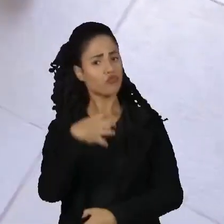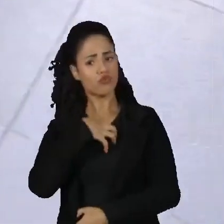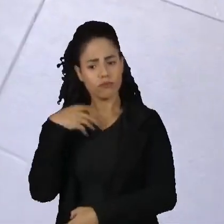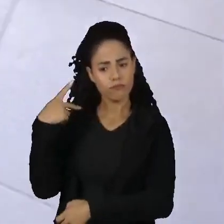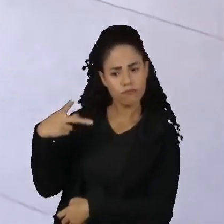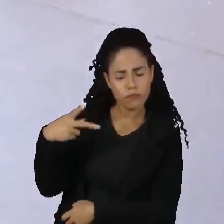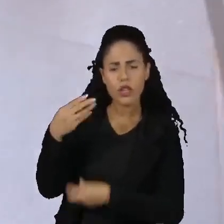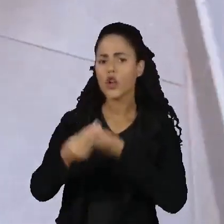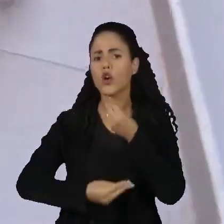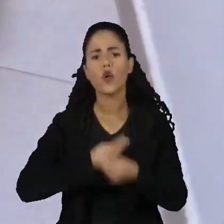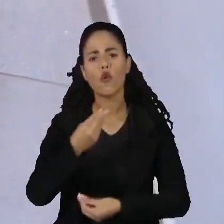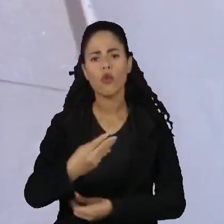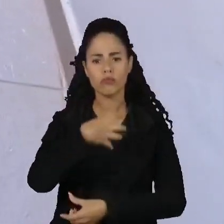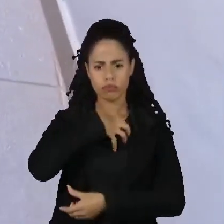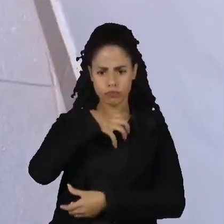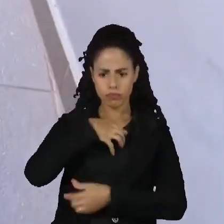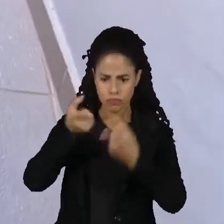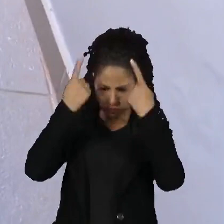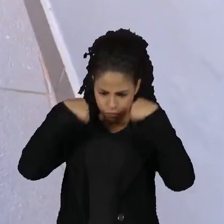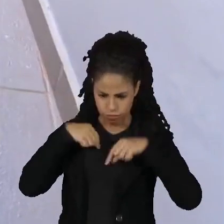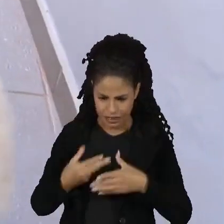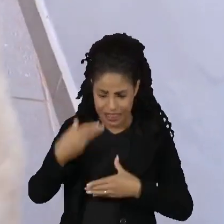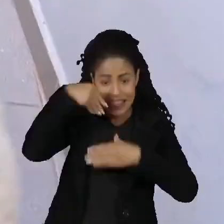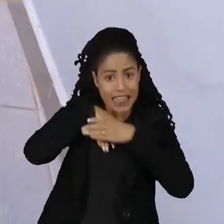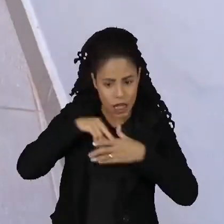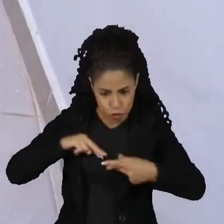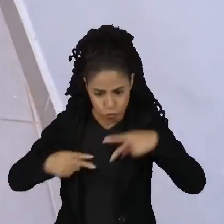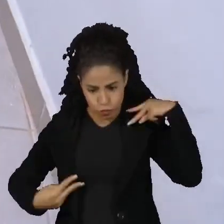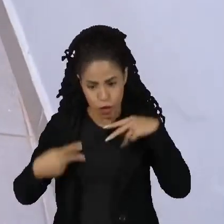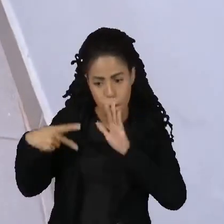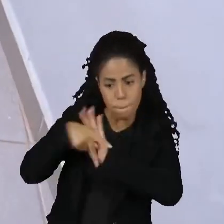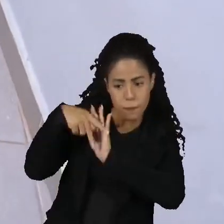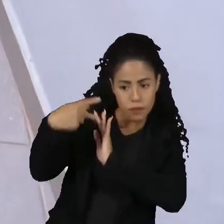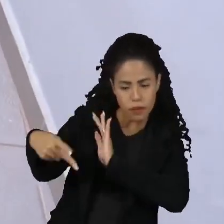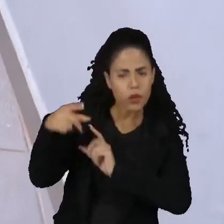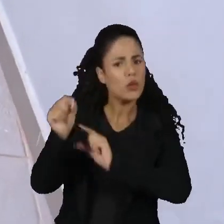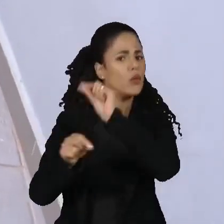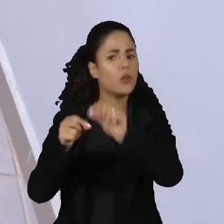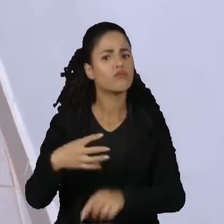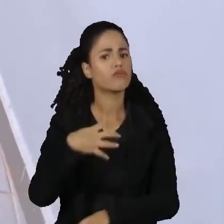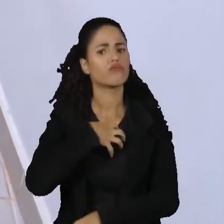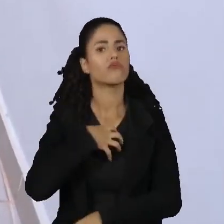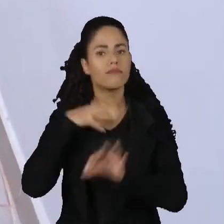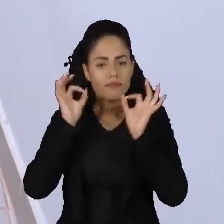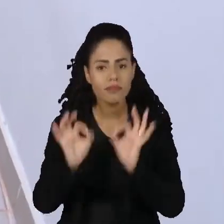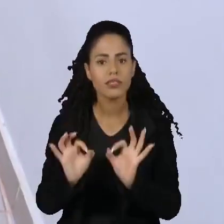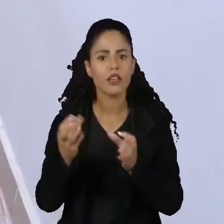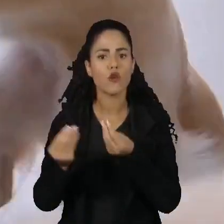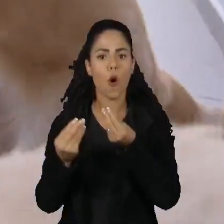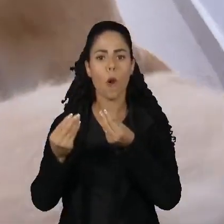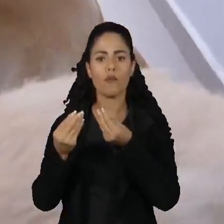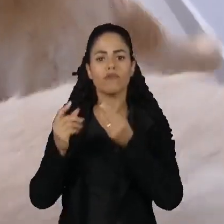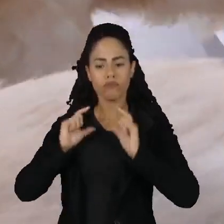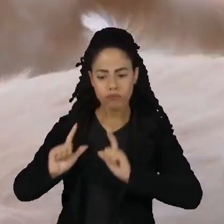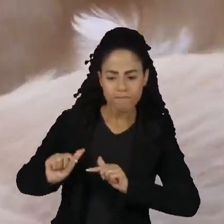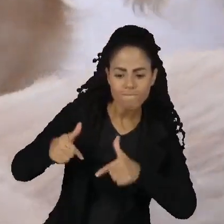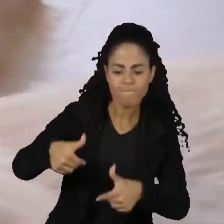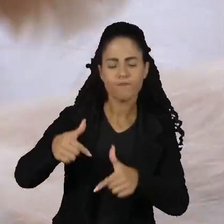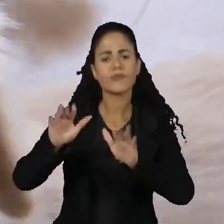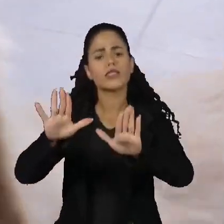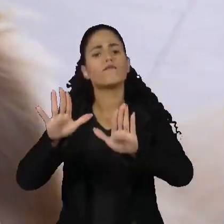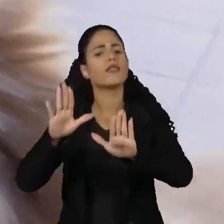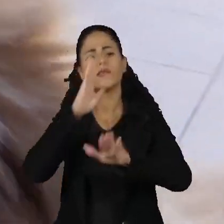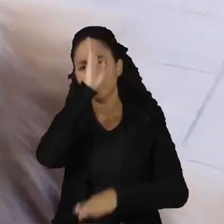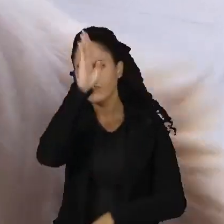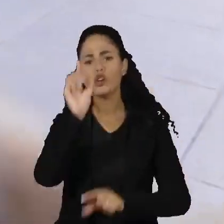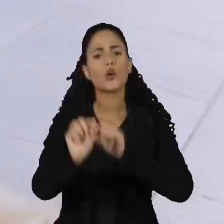então tem uma carga genética envolvida, o que faz com que eles possam ter aí um possível comportamento. O grande ponto